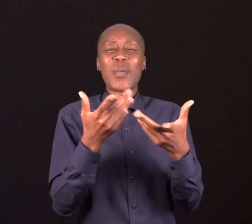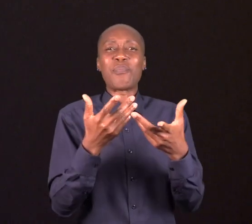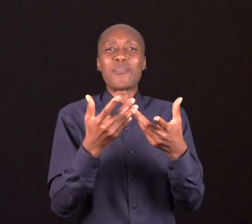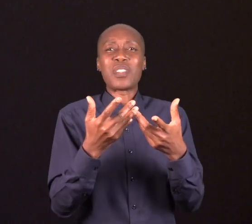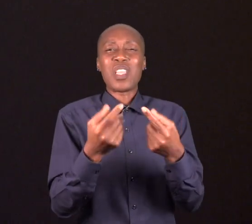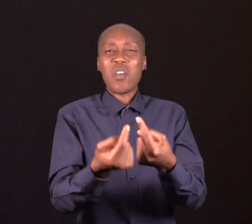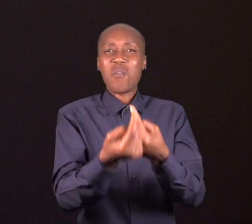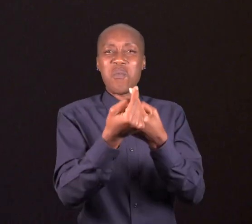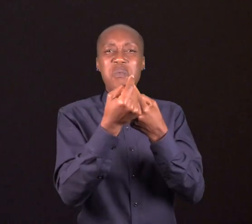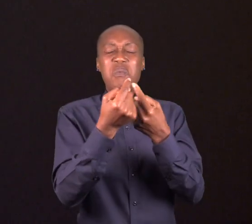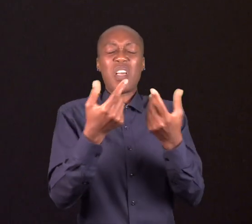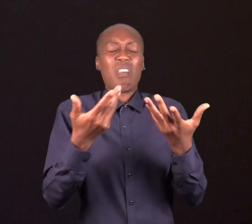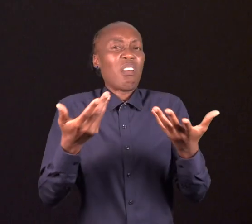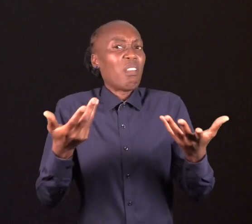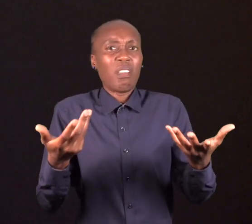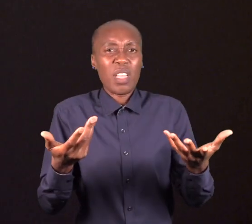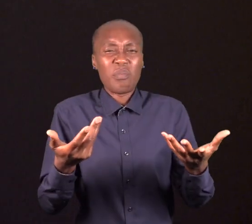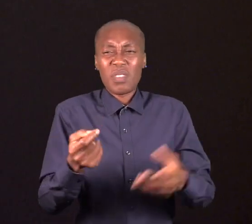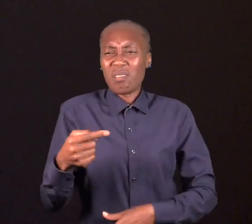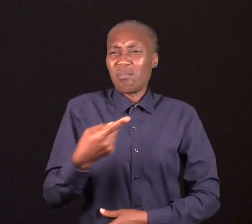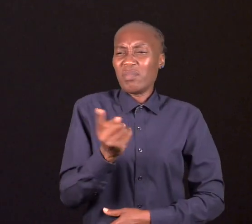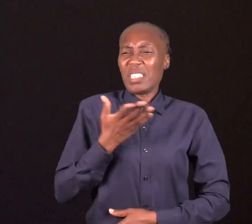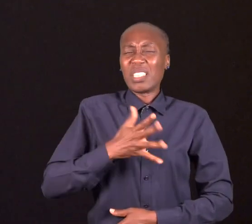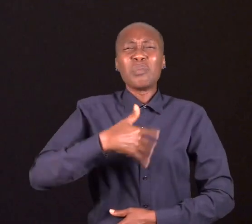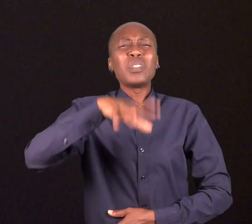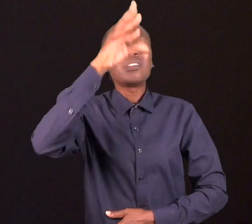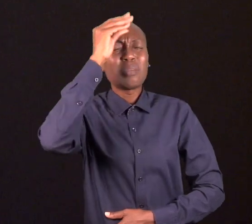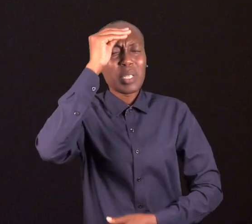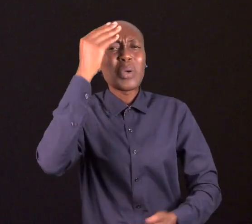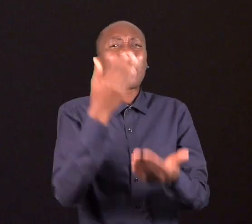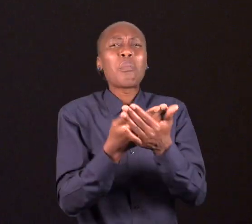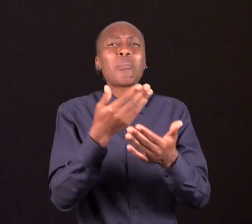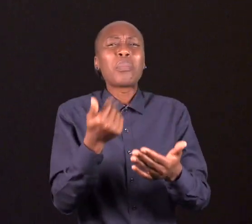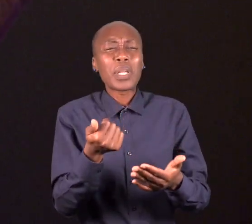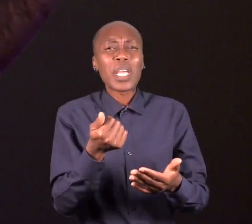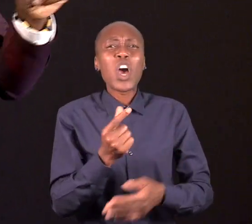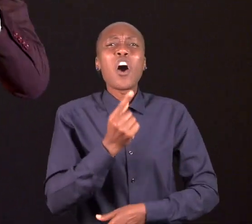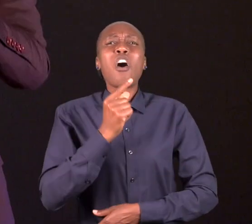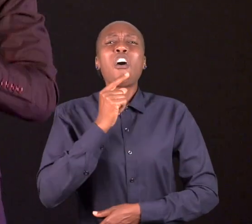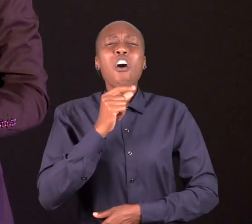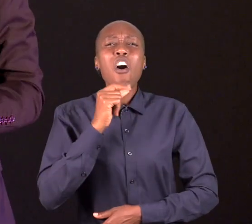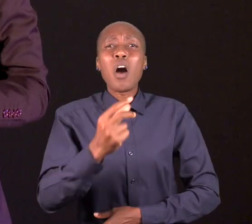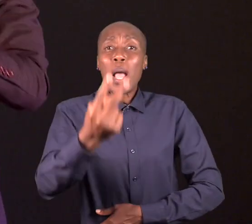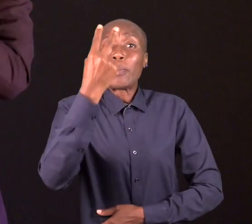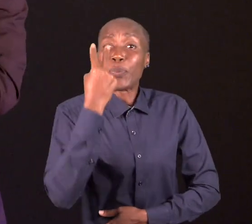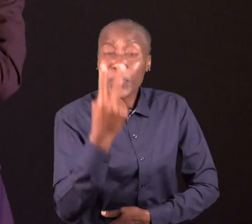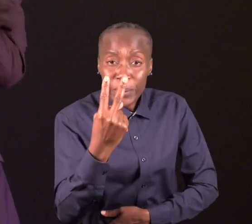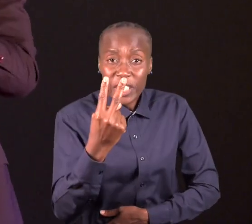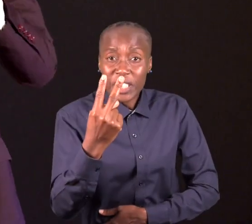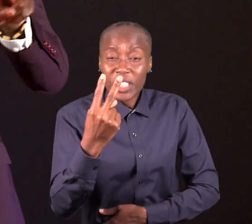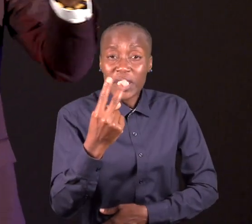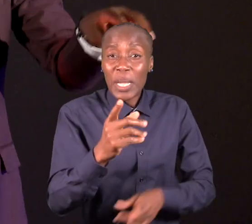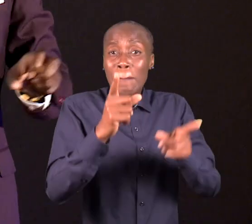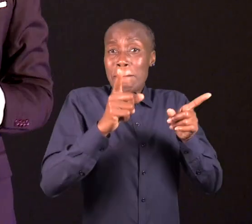Por vezes, vezes, procuravam perceber por que razões, naquela época, dois rapazes preferiam